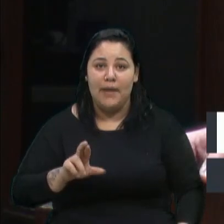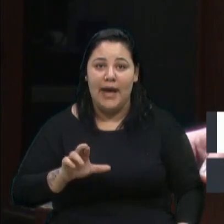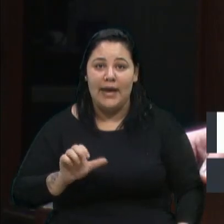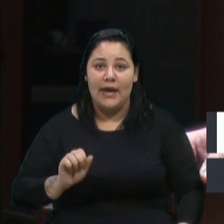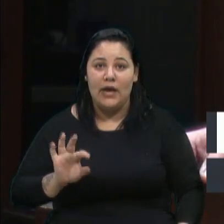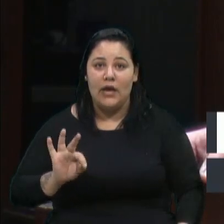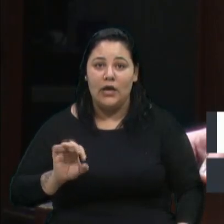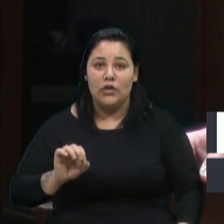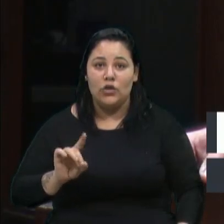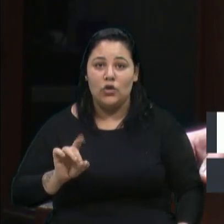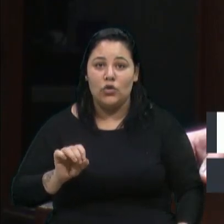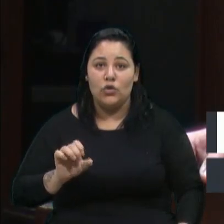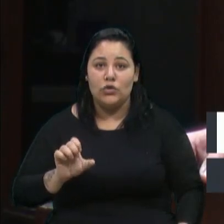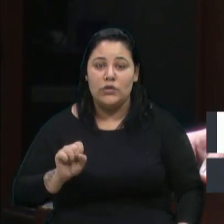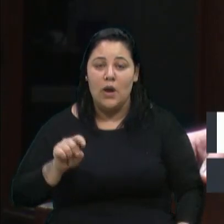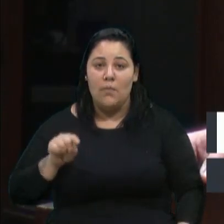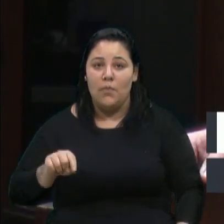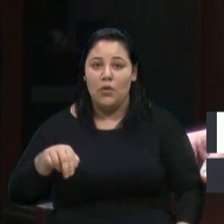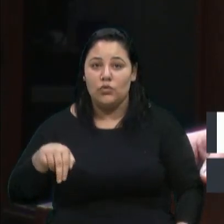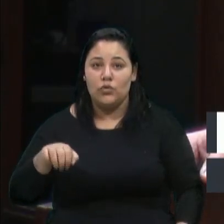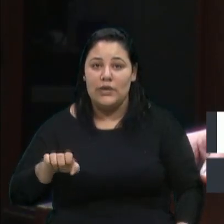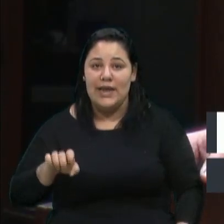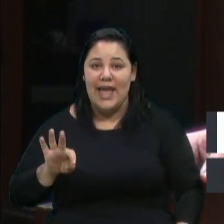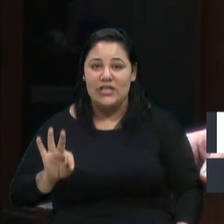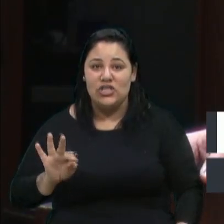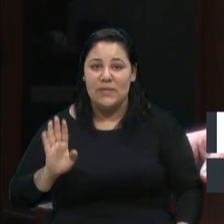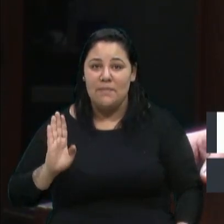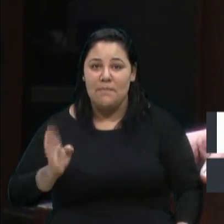barra mãos solidárias.